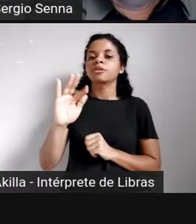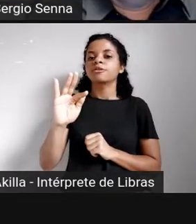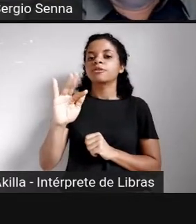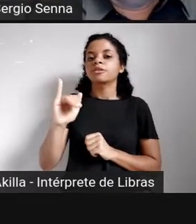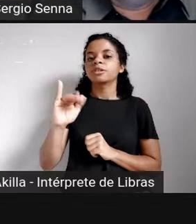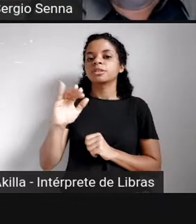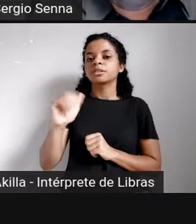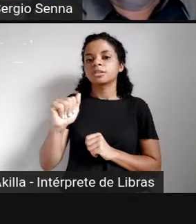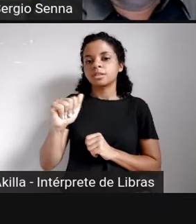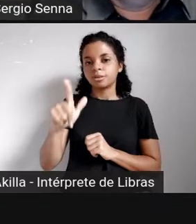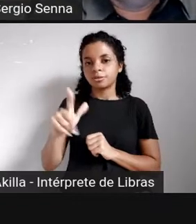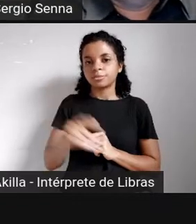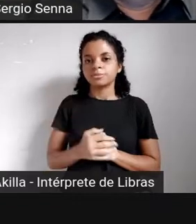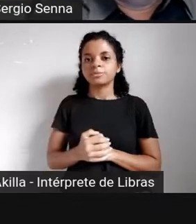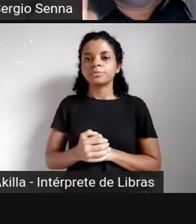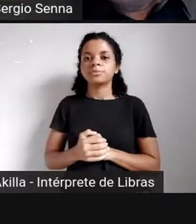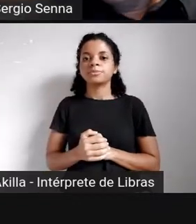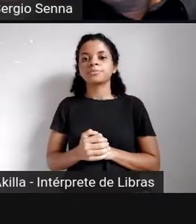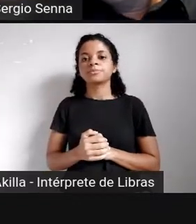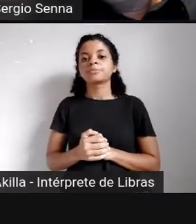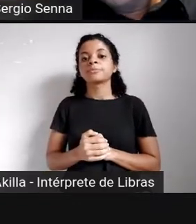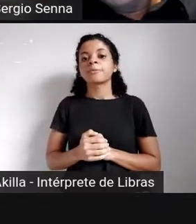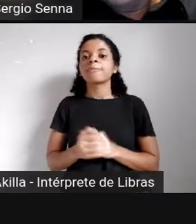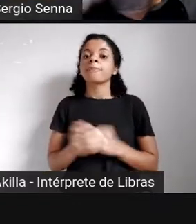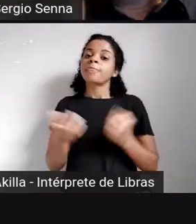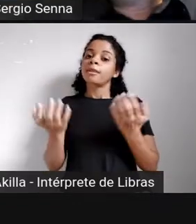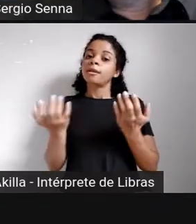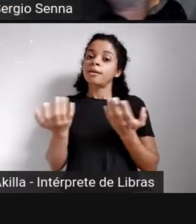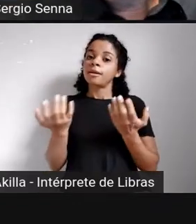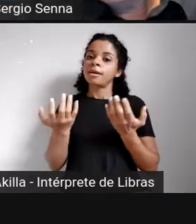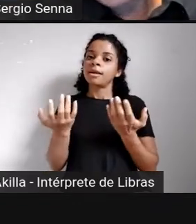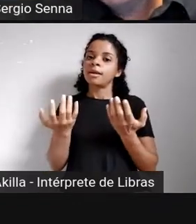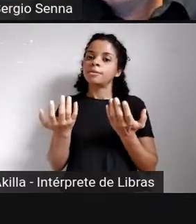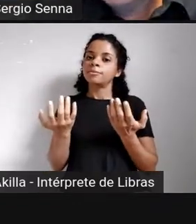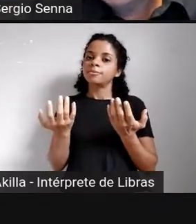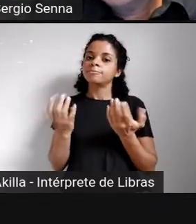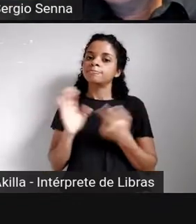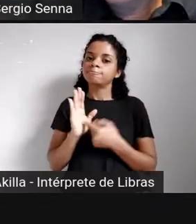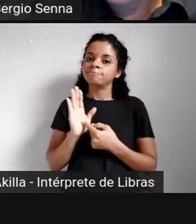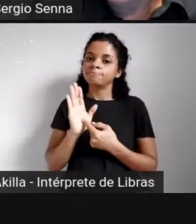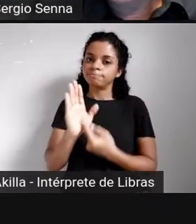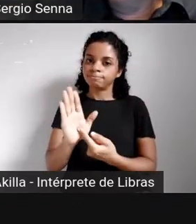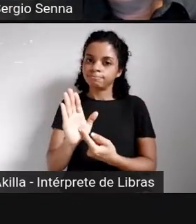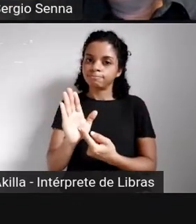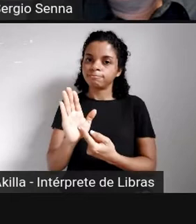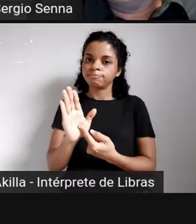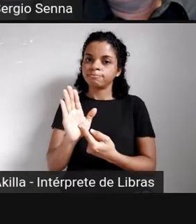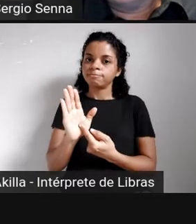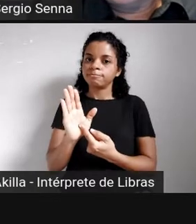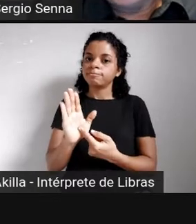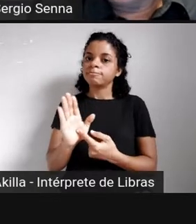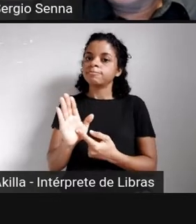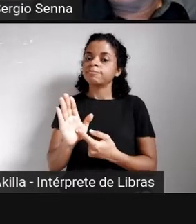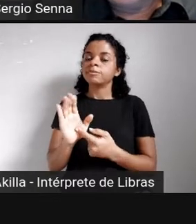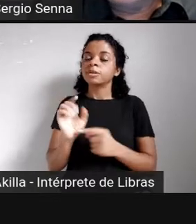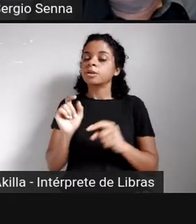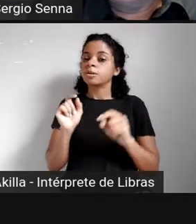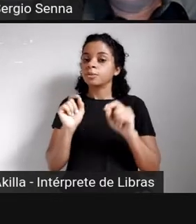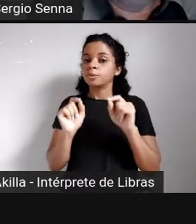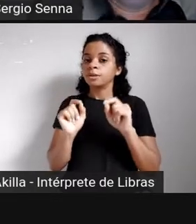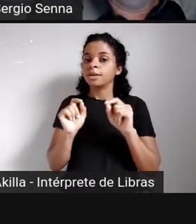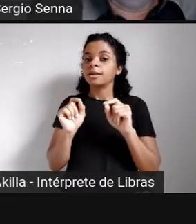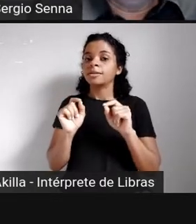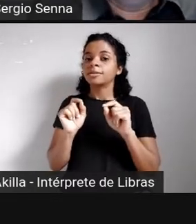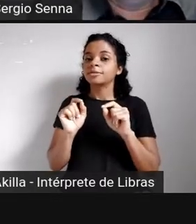uma questão que a literatura